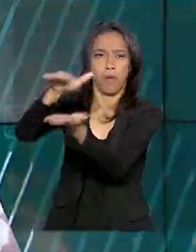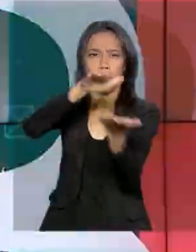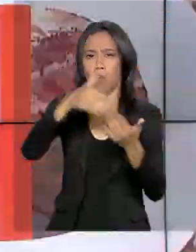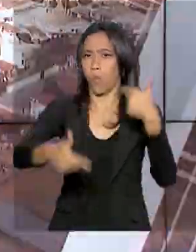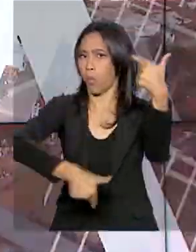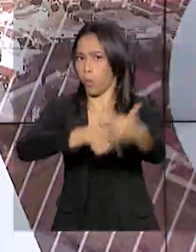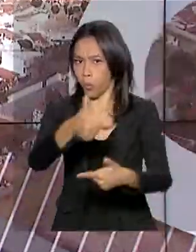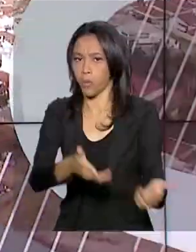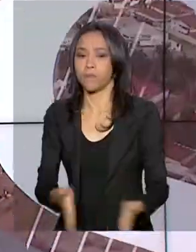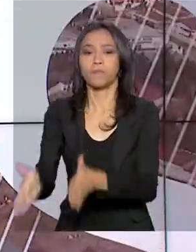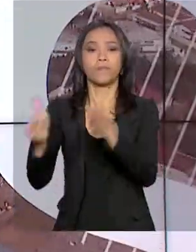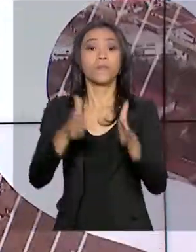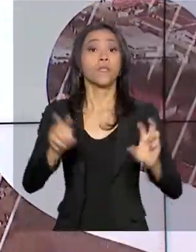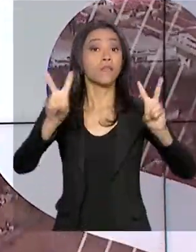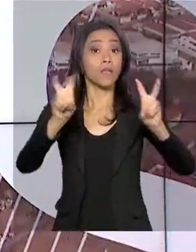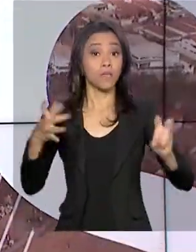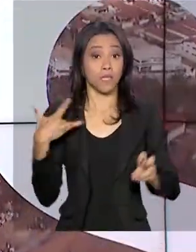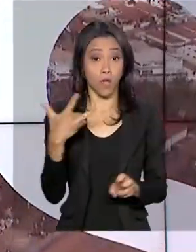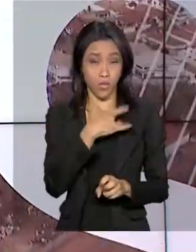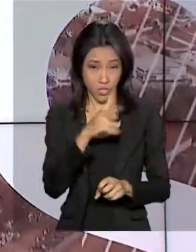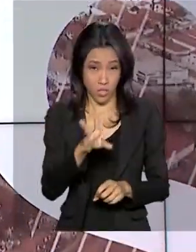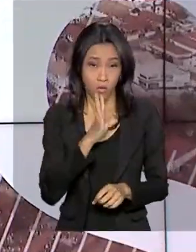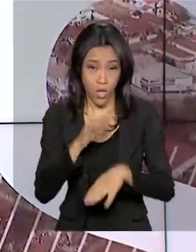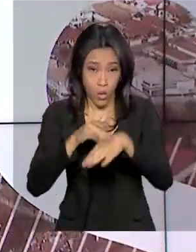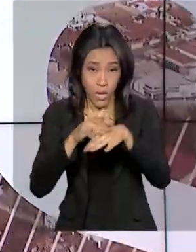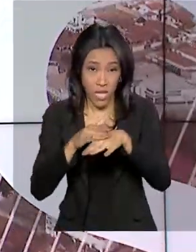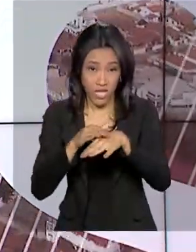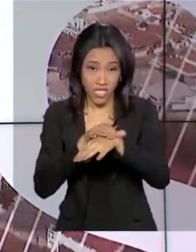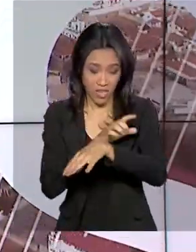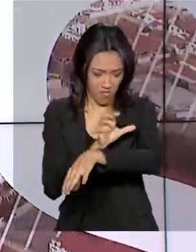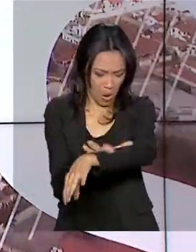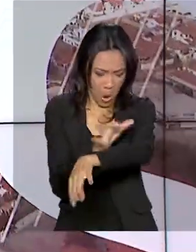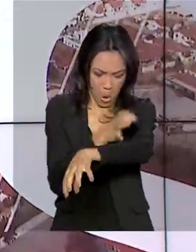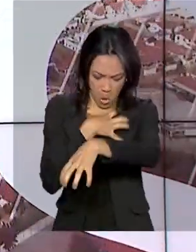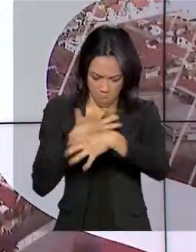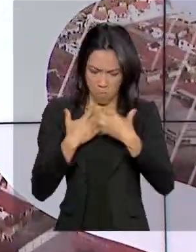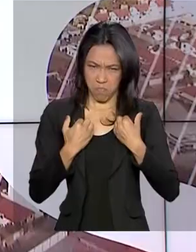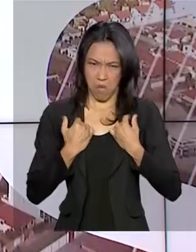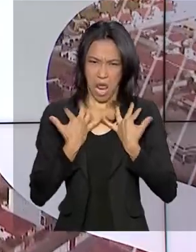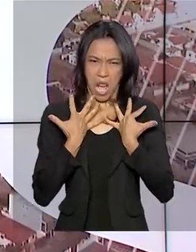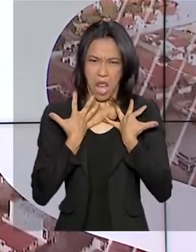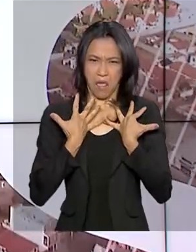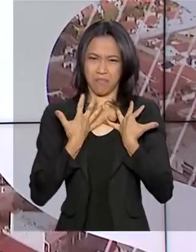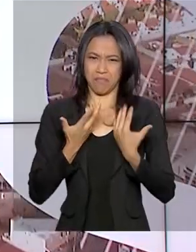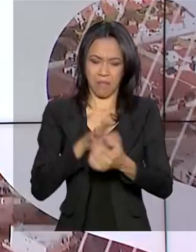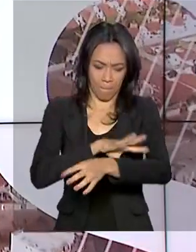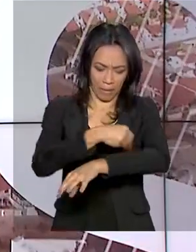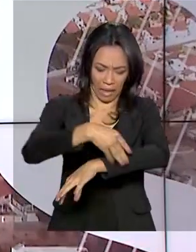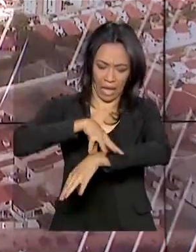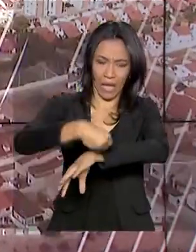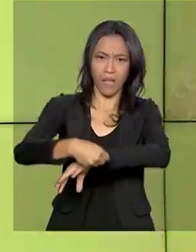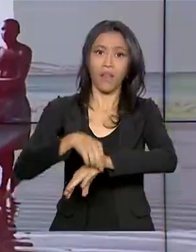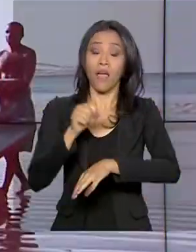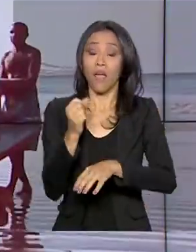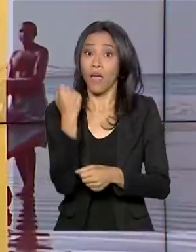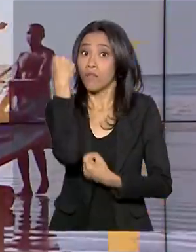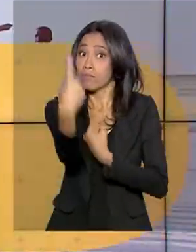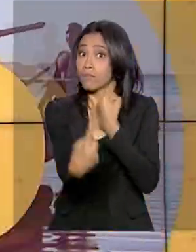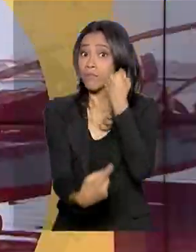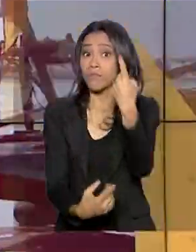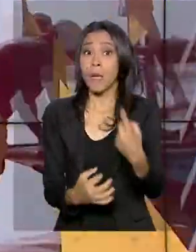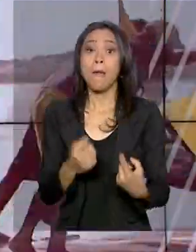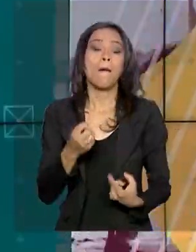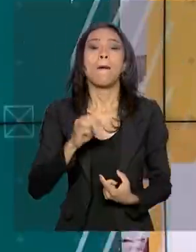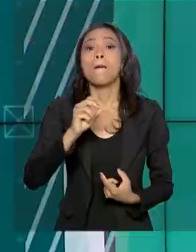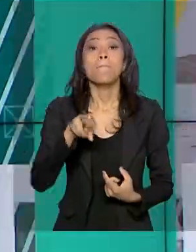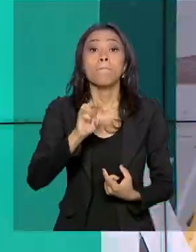O assunto agora é saúde. Você já ouviu falar da epidermólise bolhosa? É uma doença rara que afeta meio milhão de pessoas